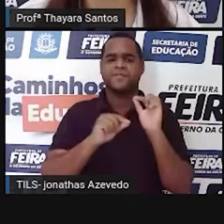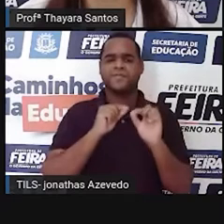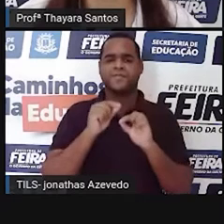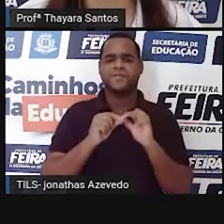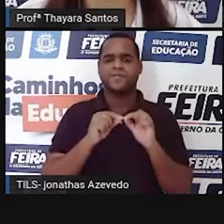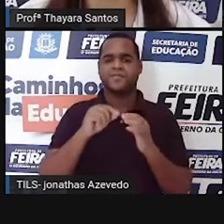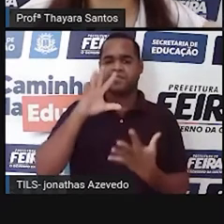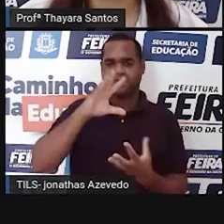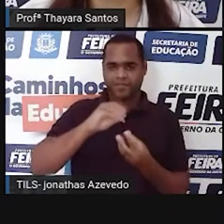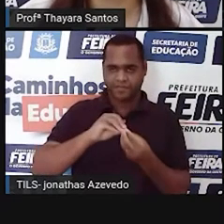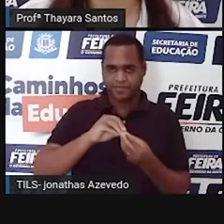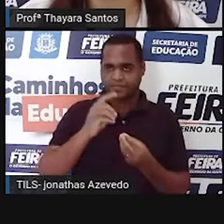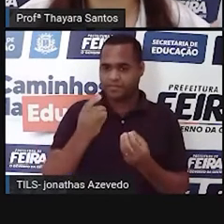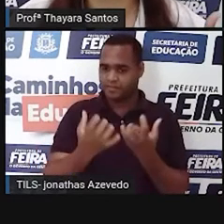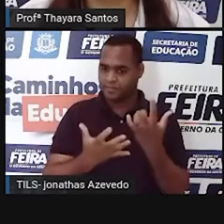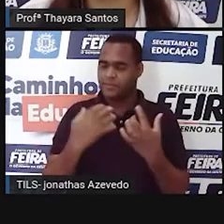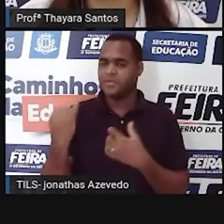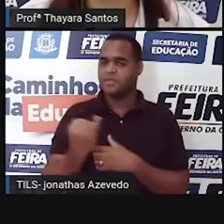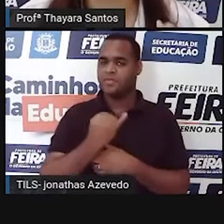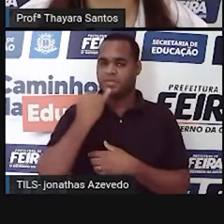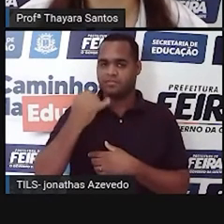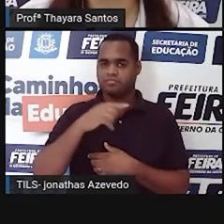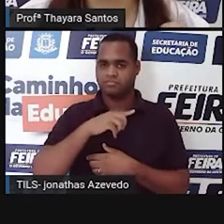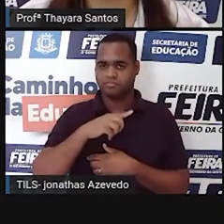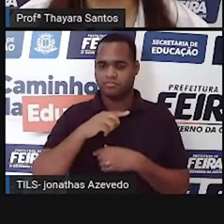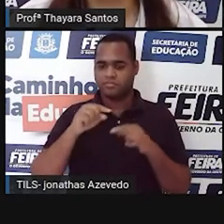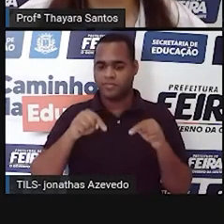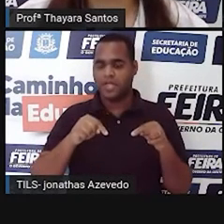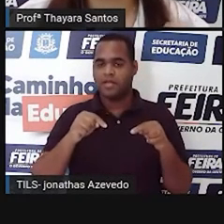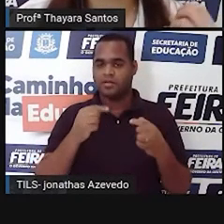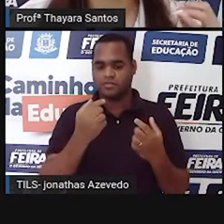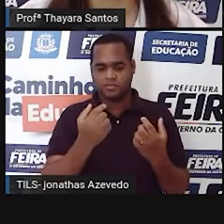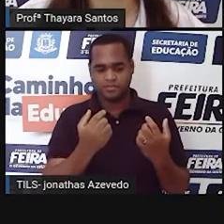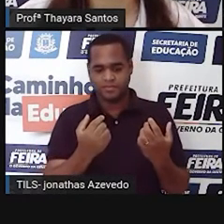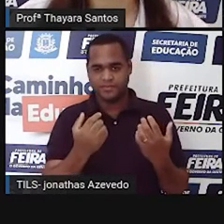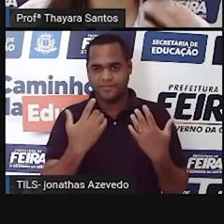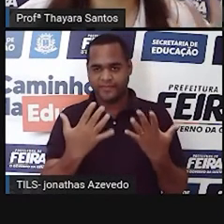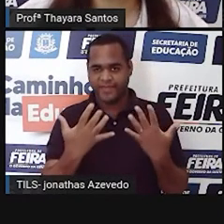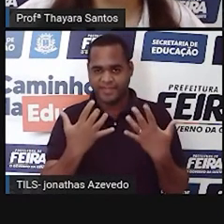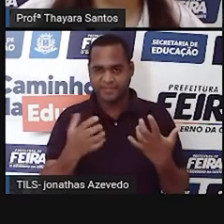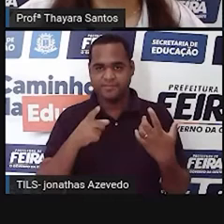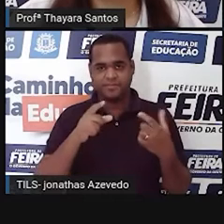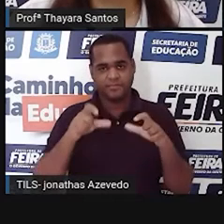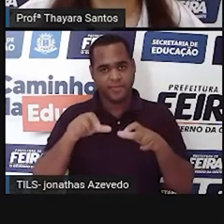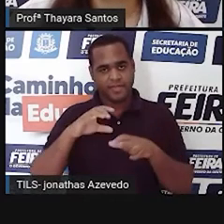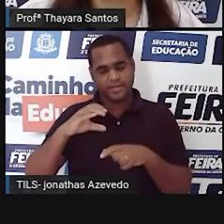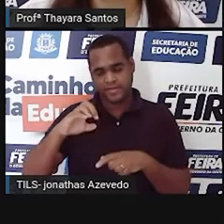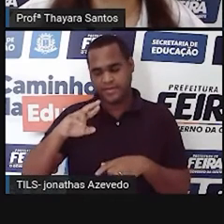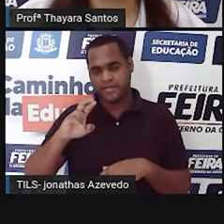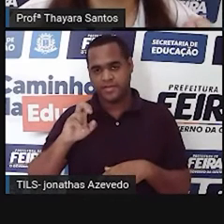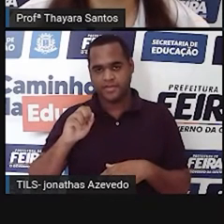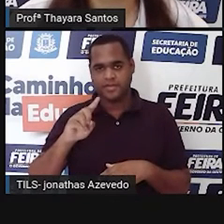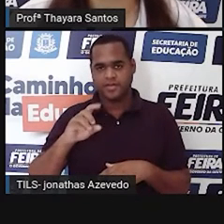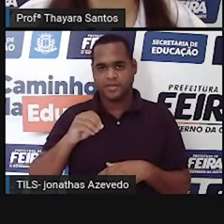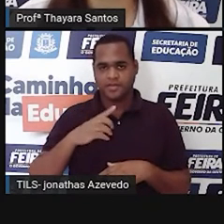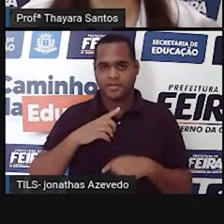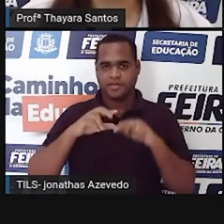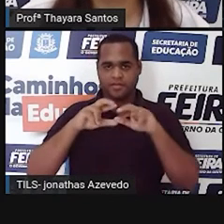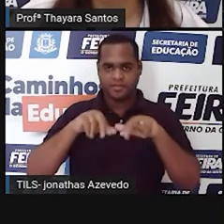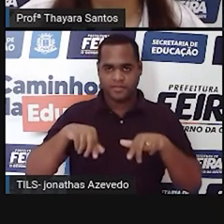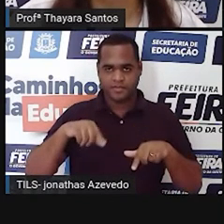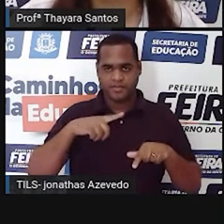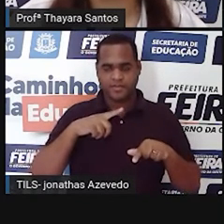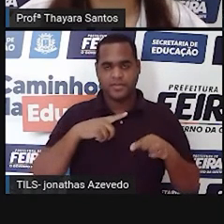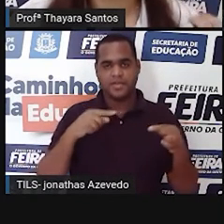resumo, a gente pode dizer que o fogo, ele é necessário para manter a vegetação e o funcionamento do Cerrado como um todo, a característica